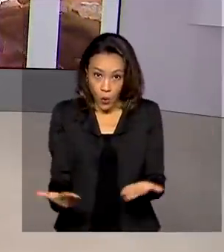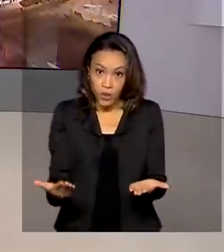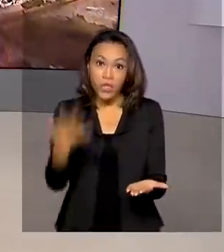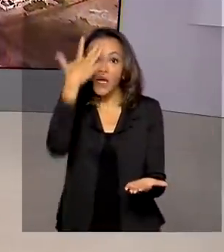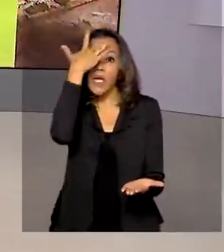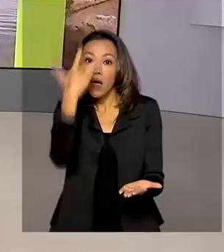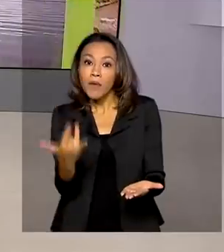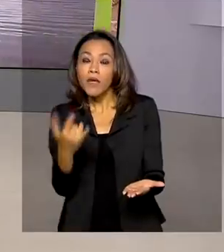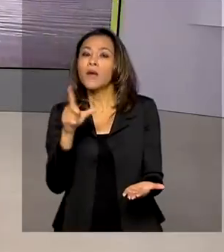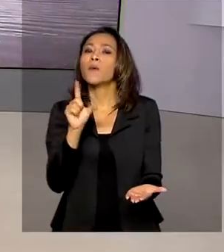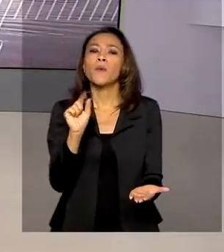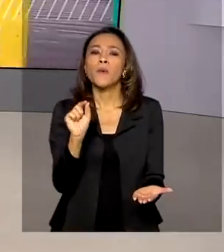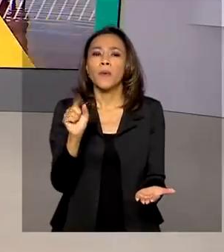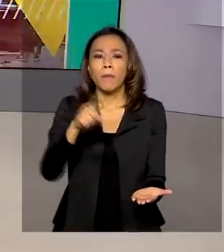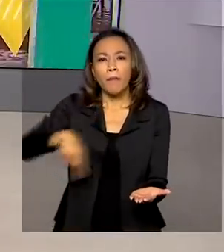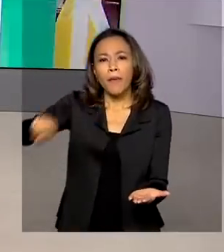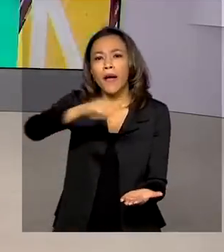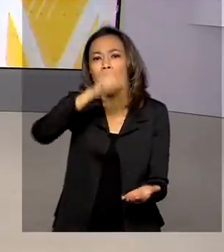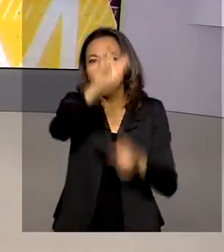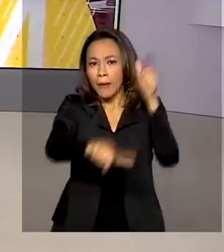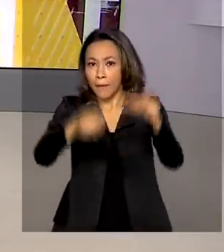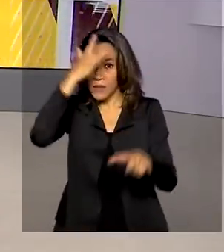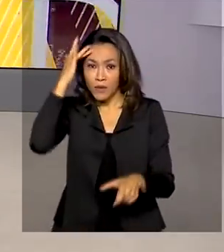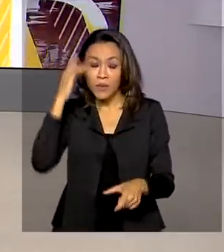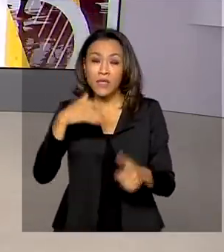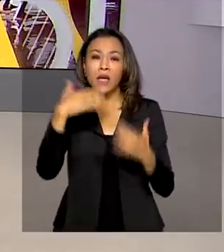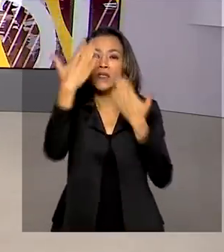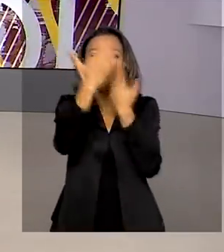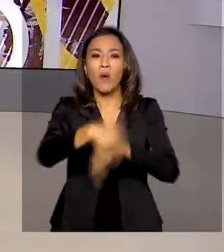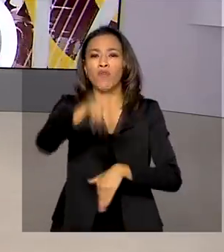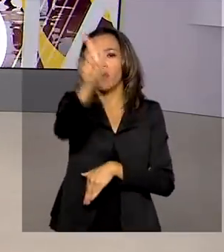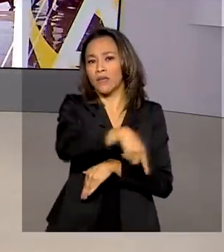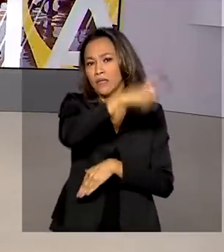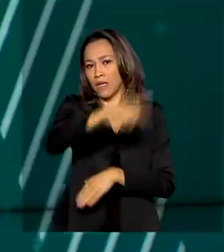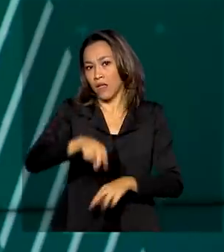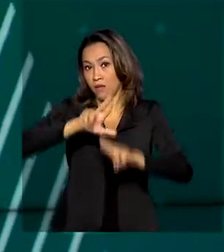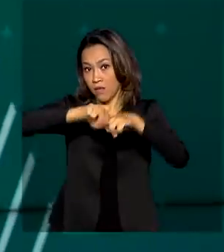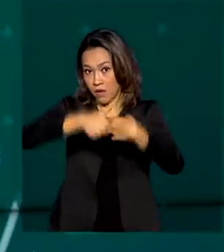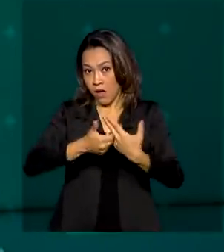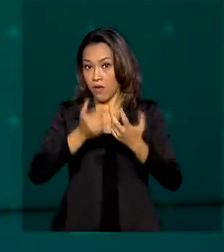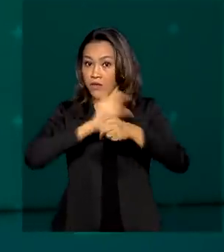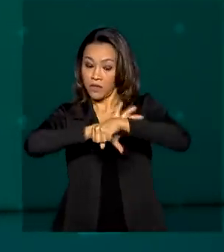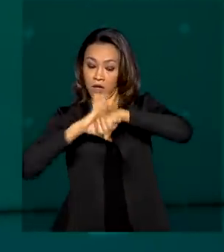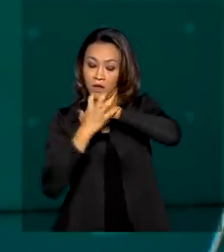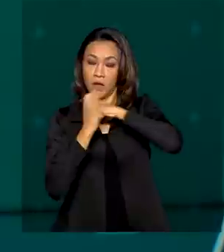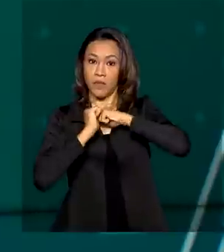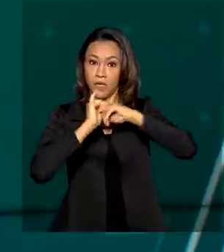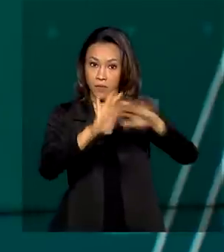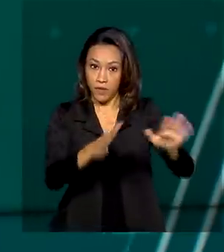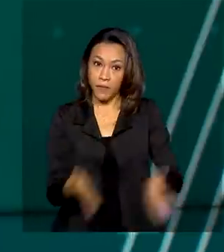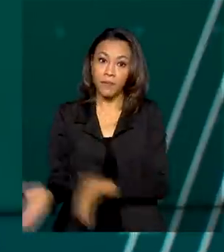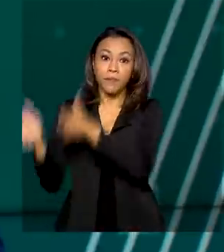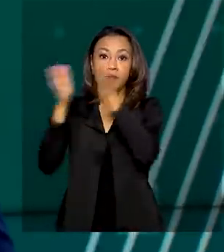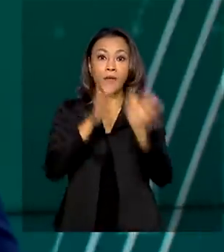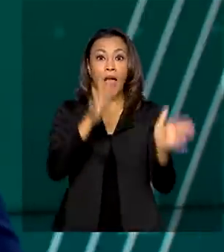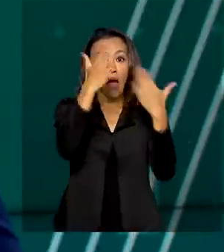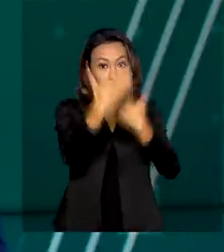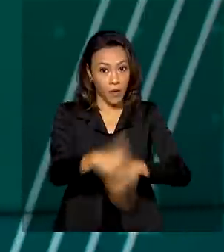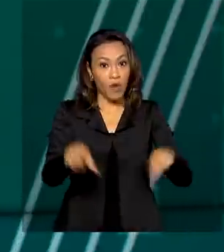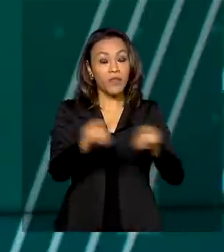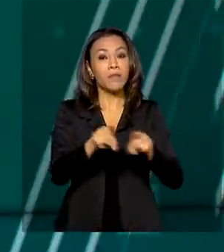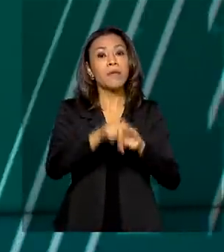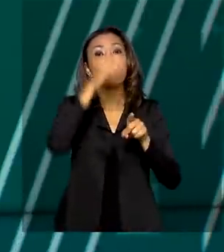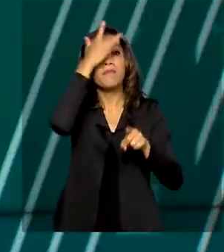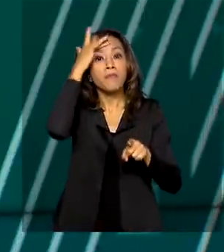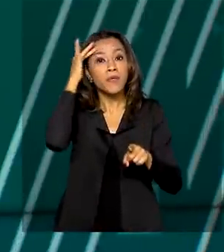amanhã para candidatos que tiveram as provas canceladas por conta da pandemia. O teste também será aplicado para pessoas privadas de